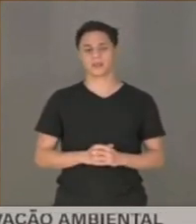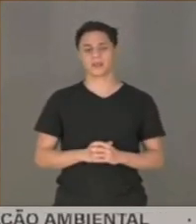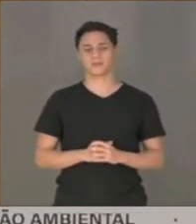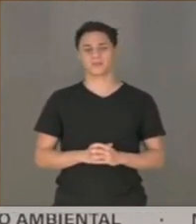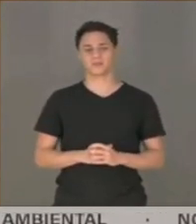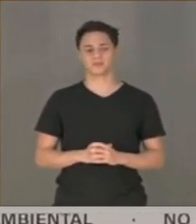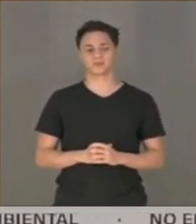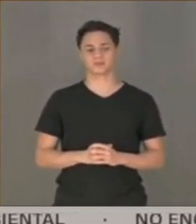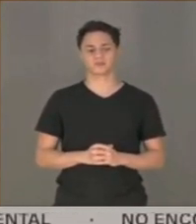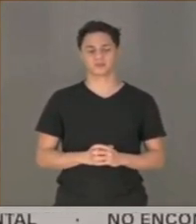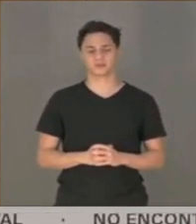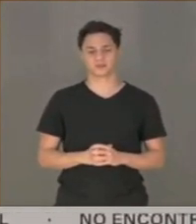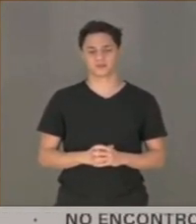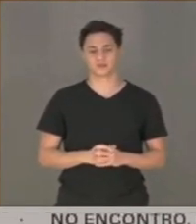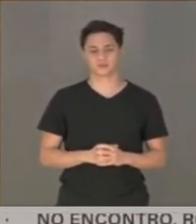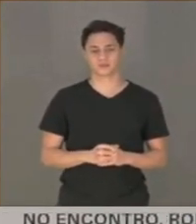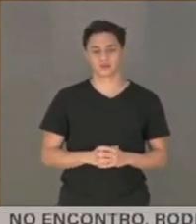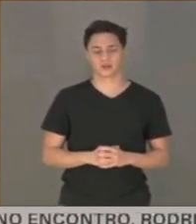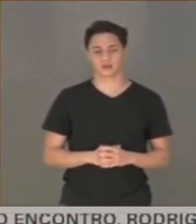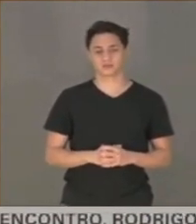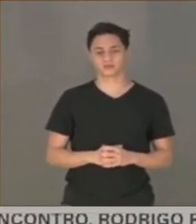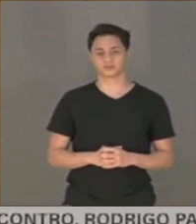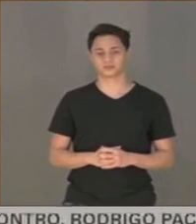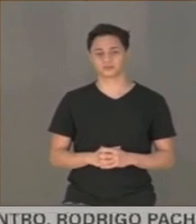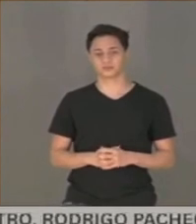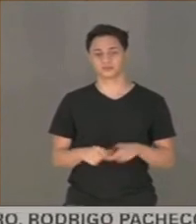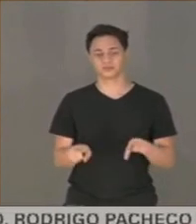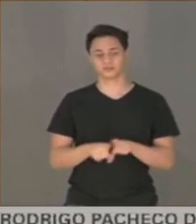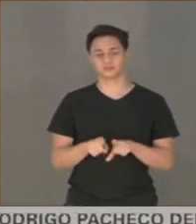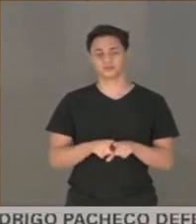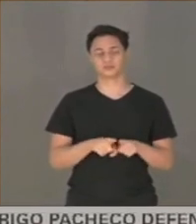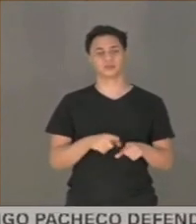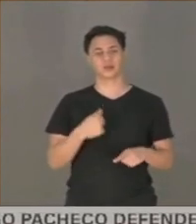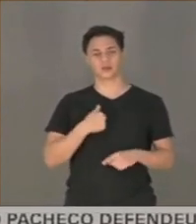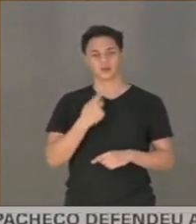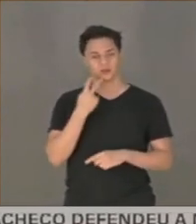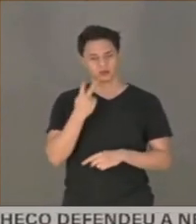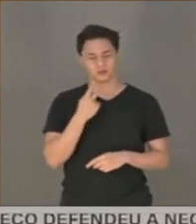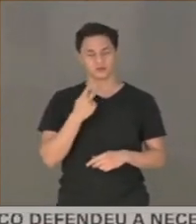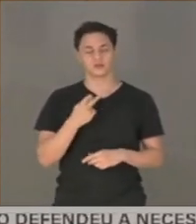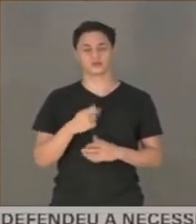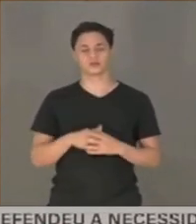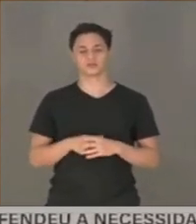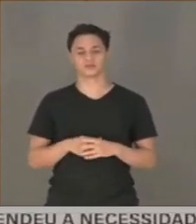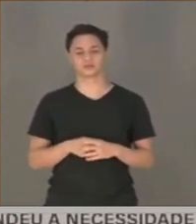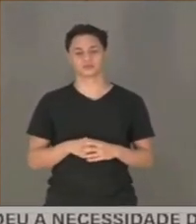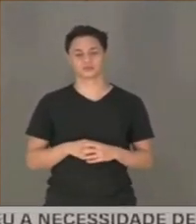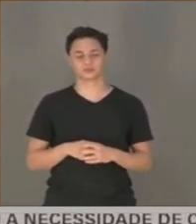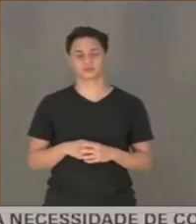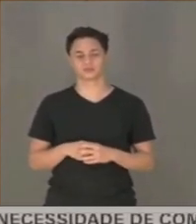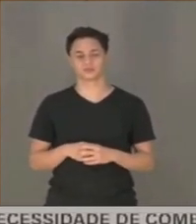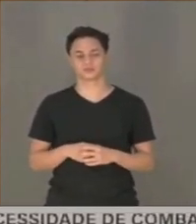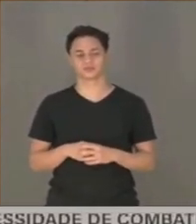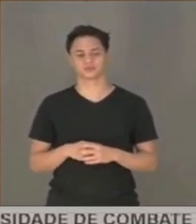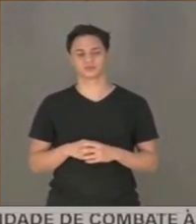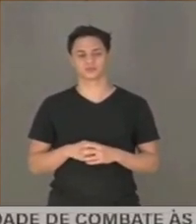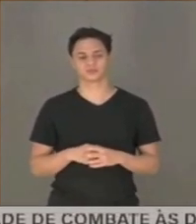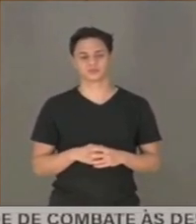como teve grande repercussão aquela minha fala, senador Randolfe, aquela fala,